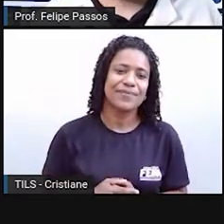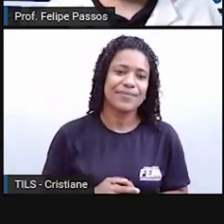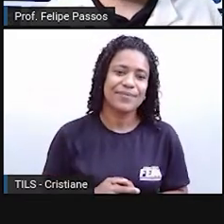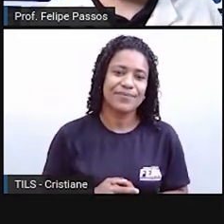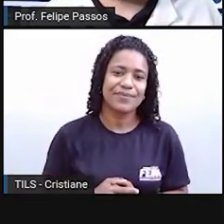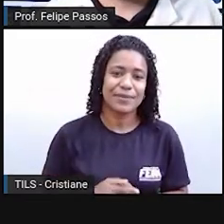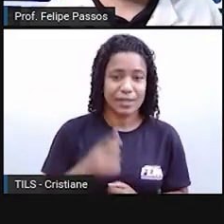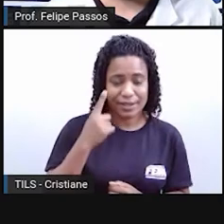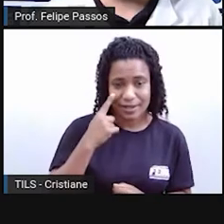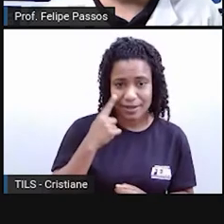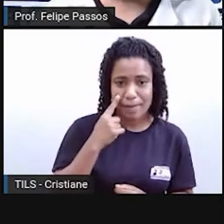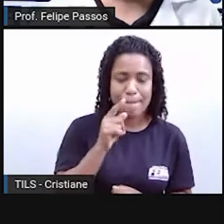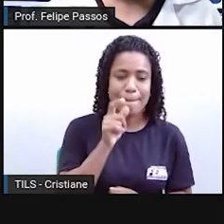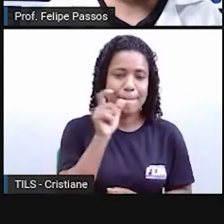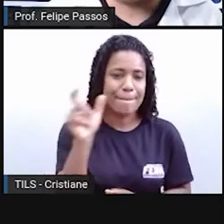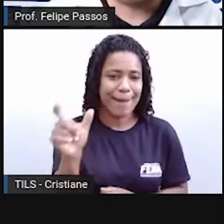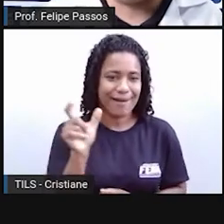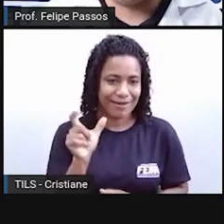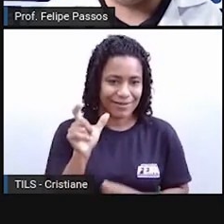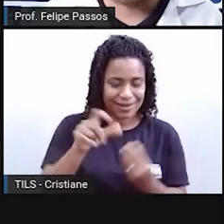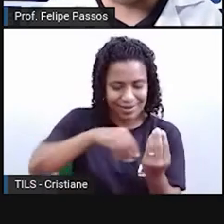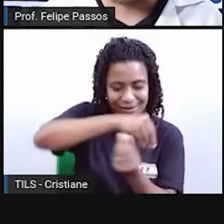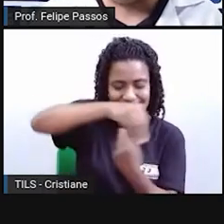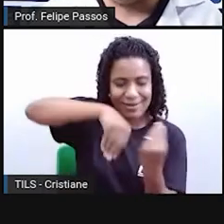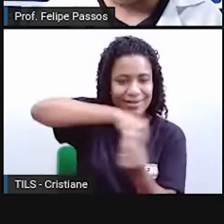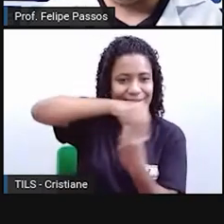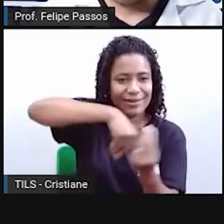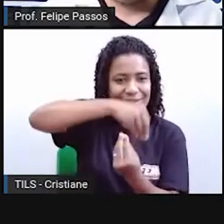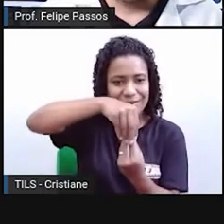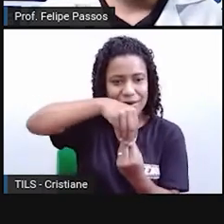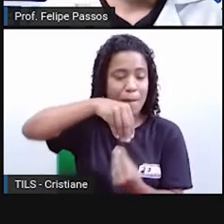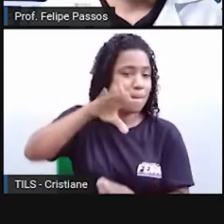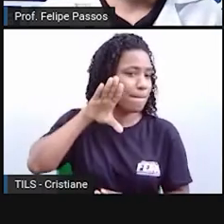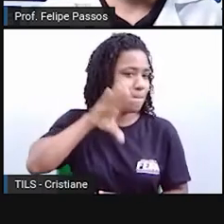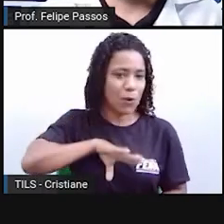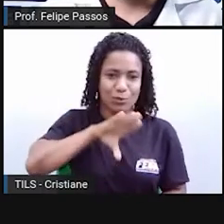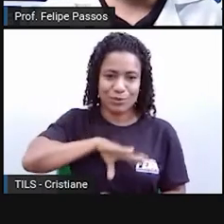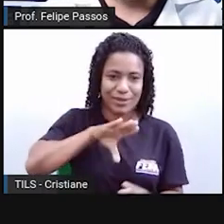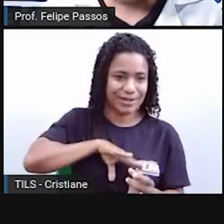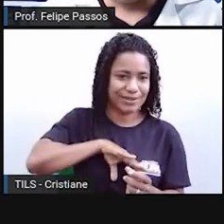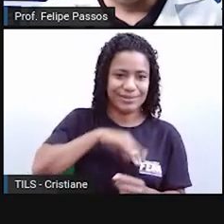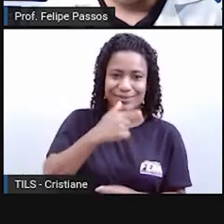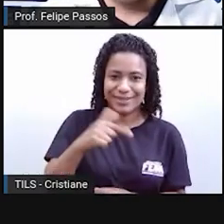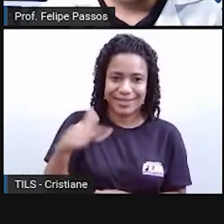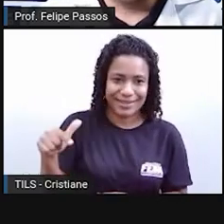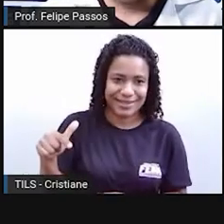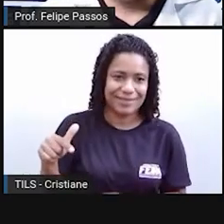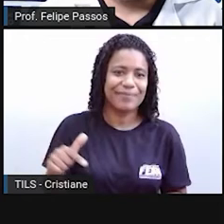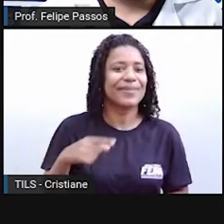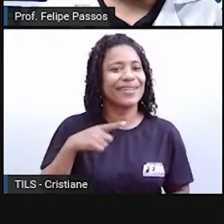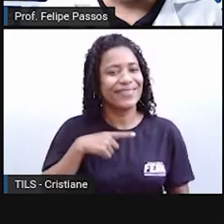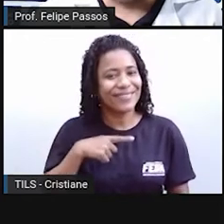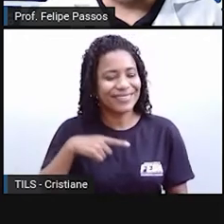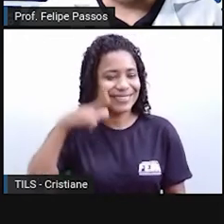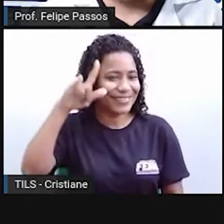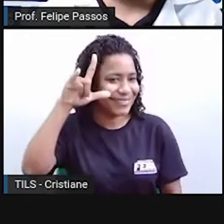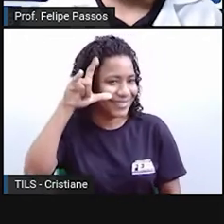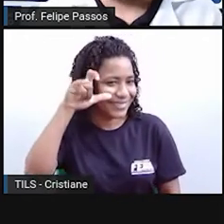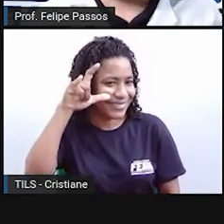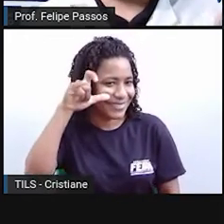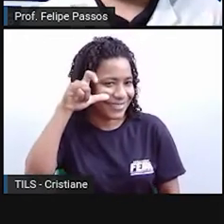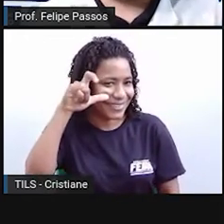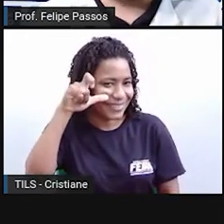estrangeiras que não sofreram aportuguesamento. Quem aí gosta do Instagram? Story.